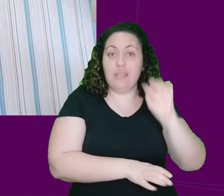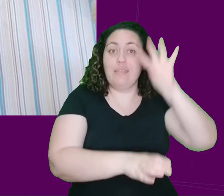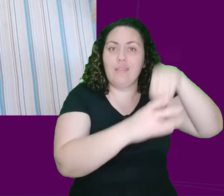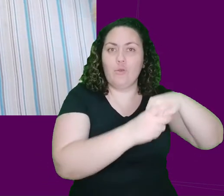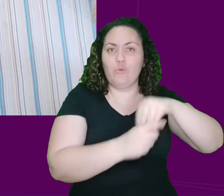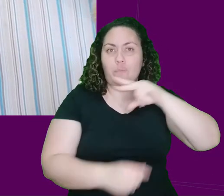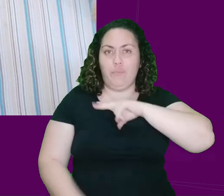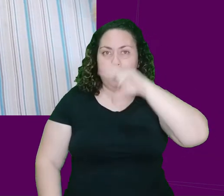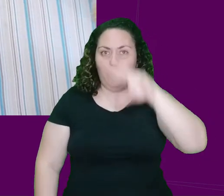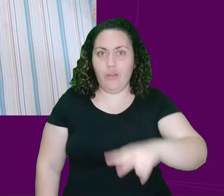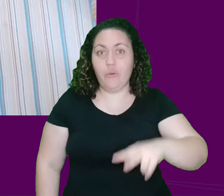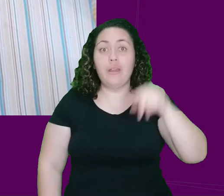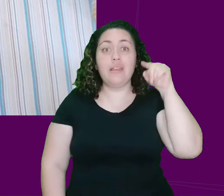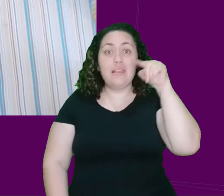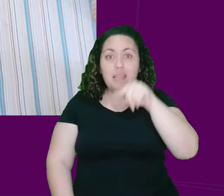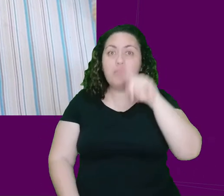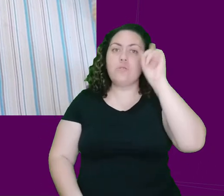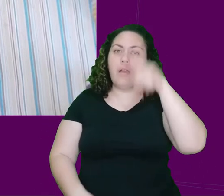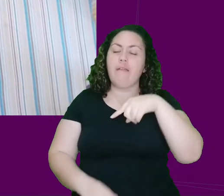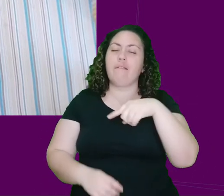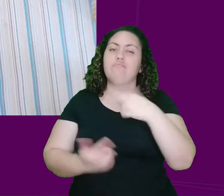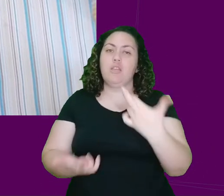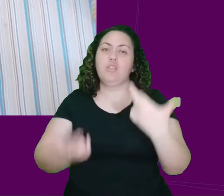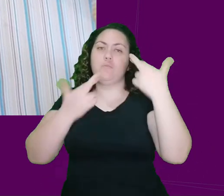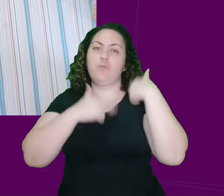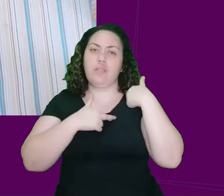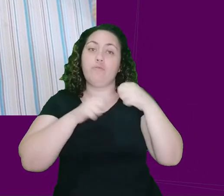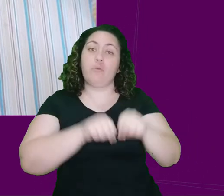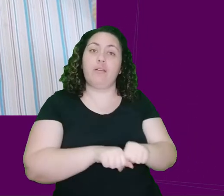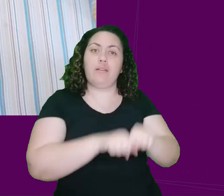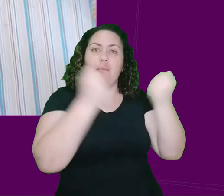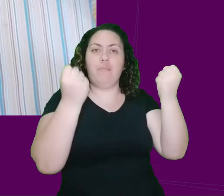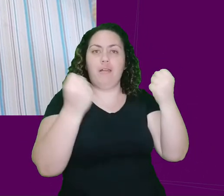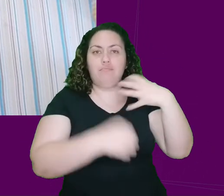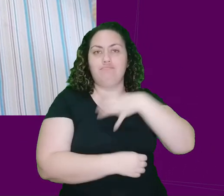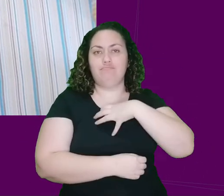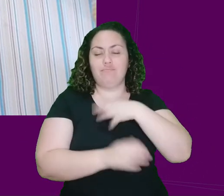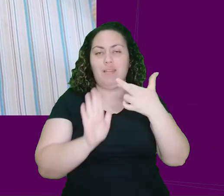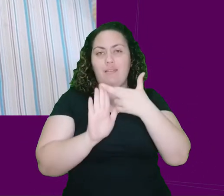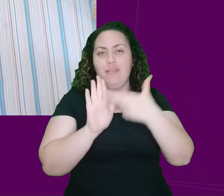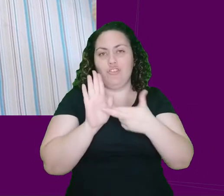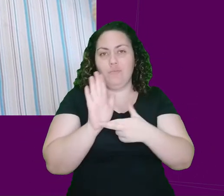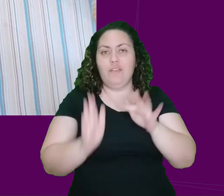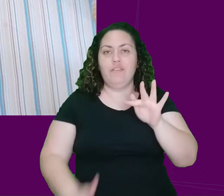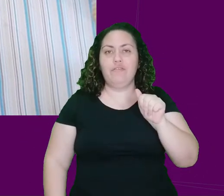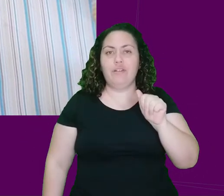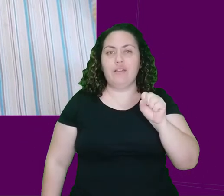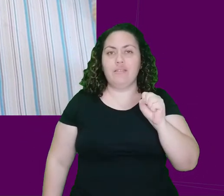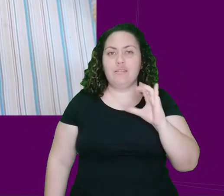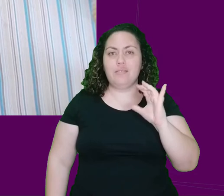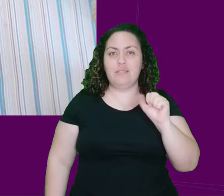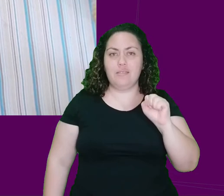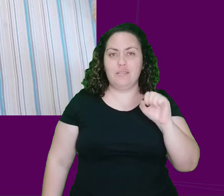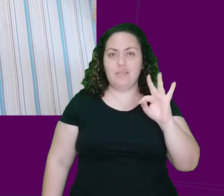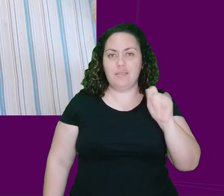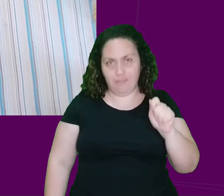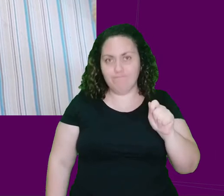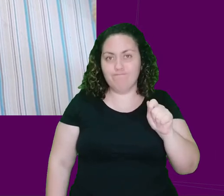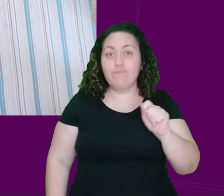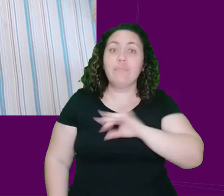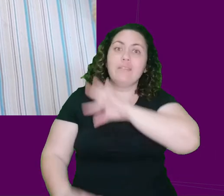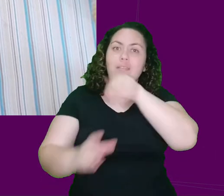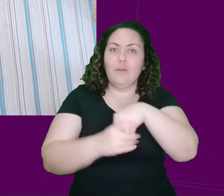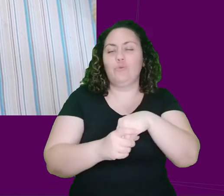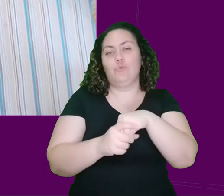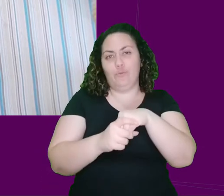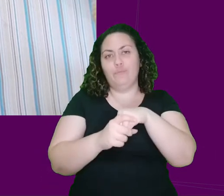foi um dos fatores responsáveis pela queda do regime fascista em Portugal. E foi um acontecimento que teve